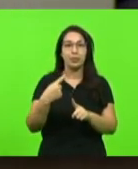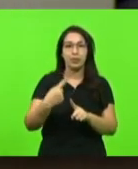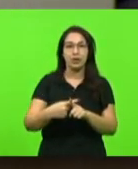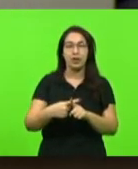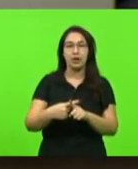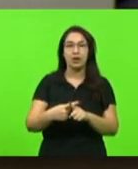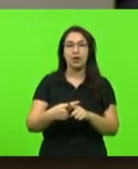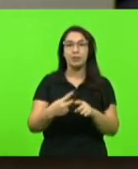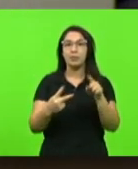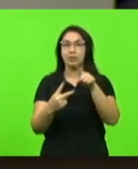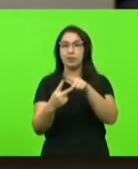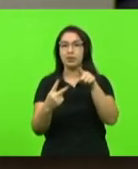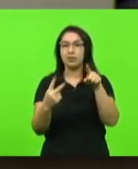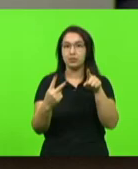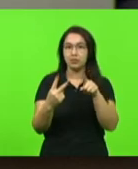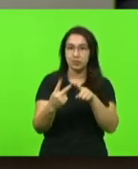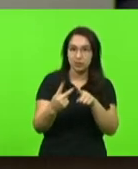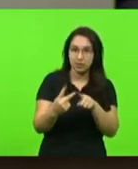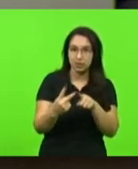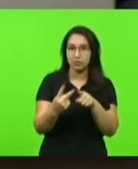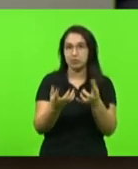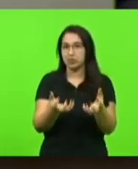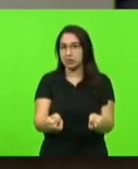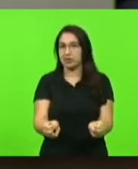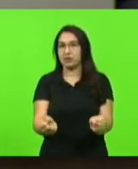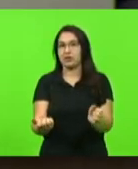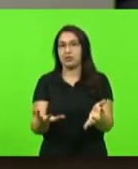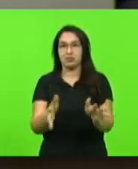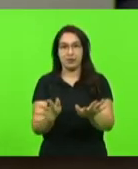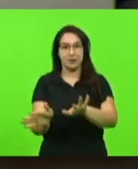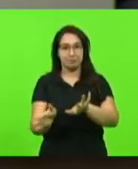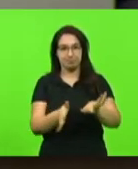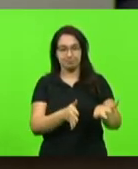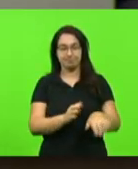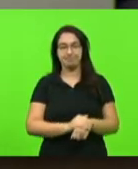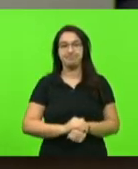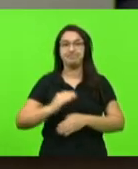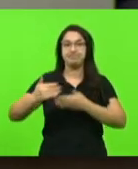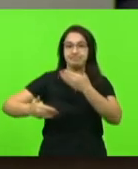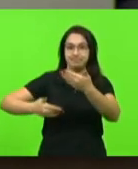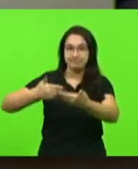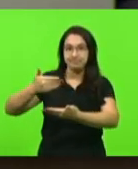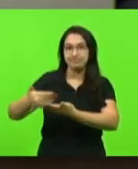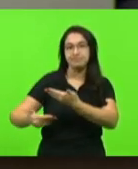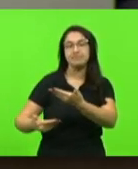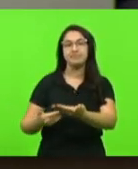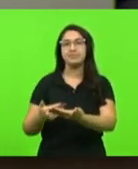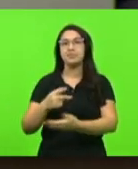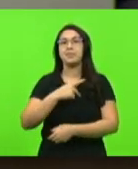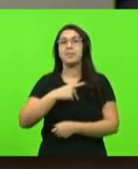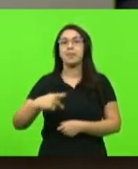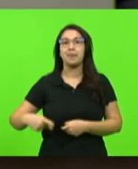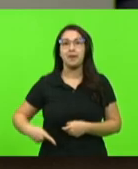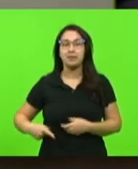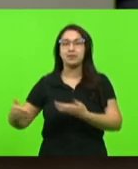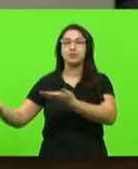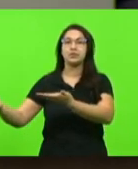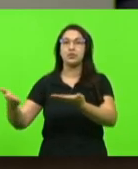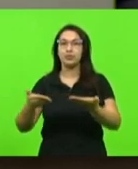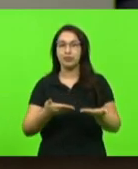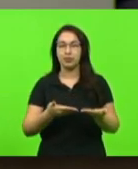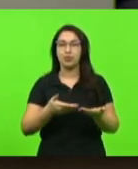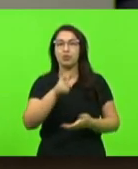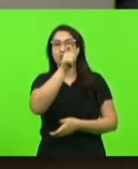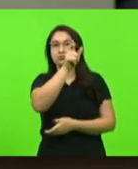segundo suplentes. Dando continuidade ao ato de posse, o senhor presidente convidou o cidadão